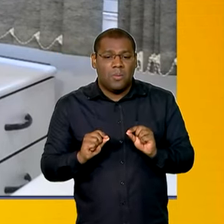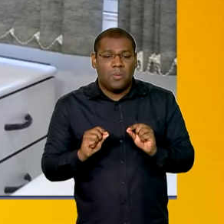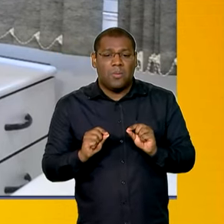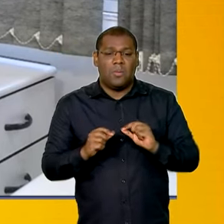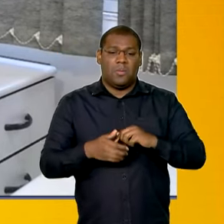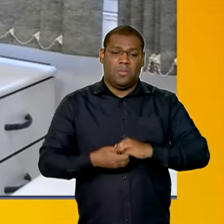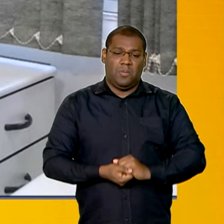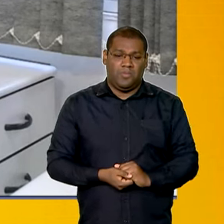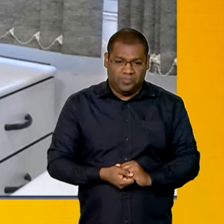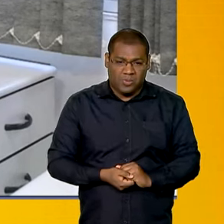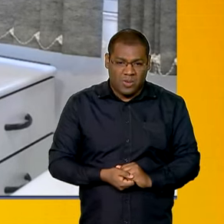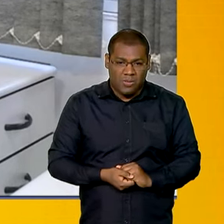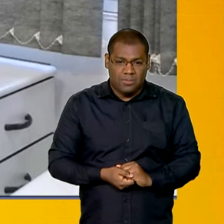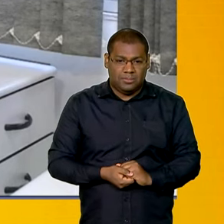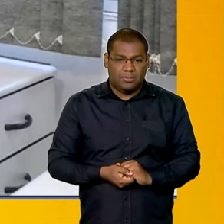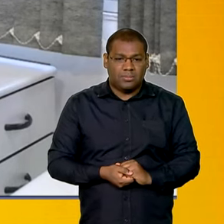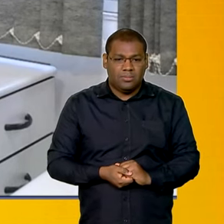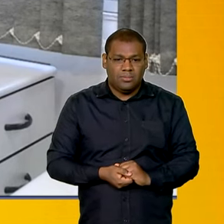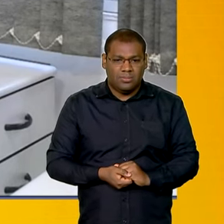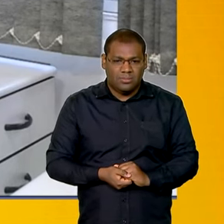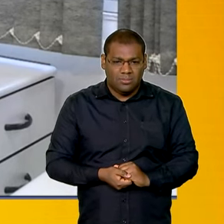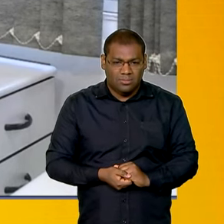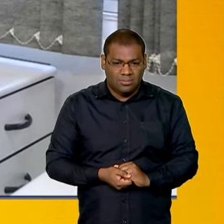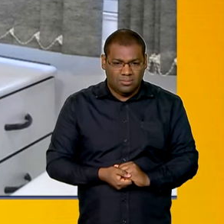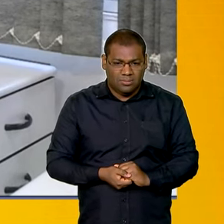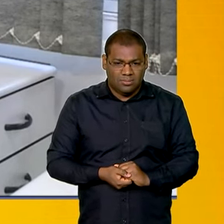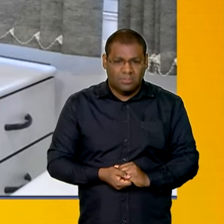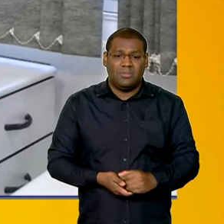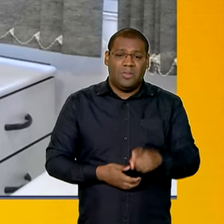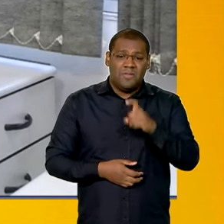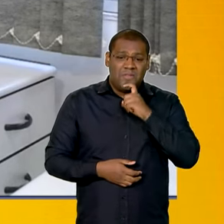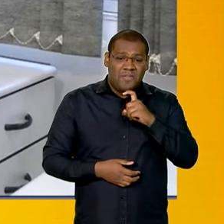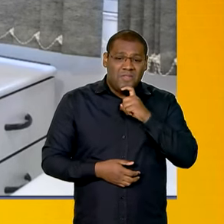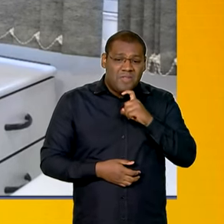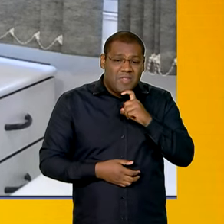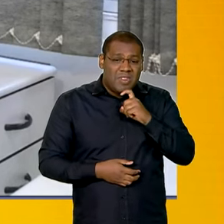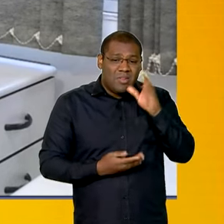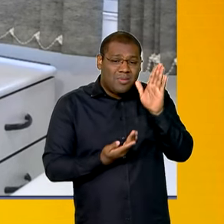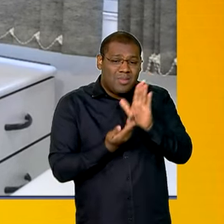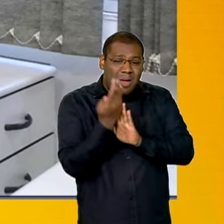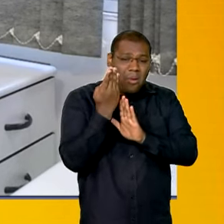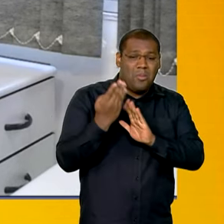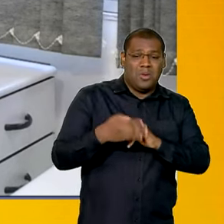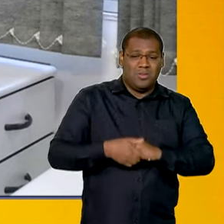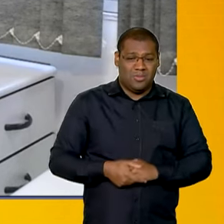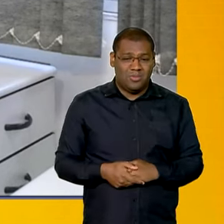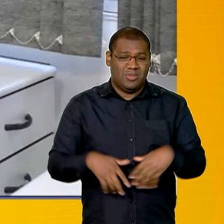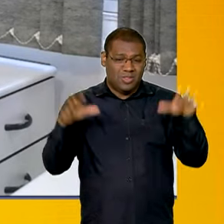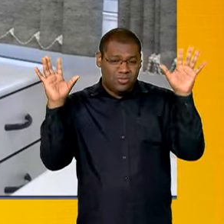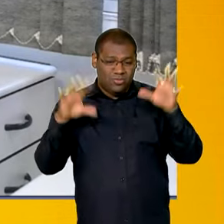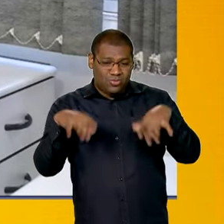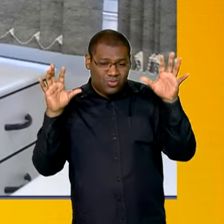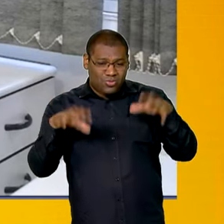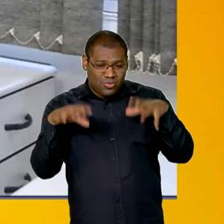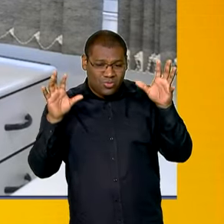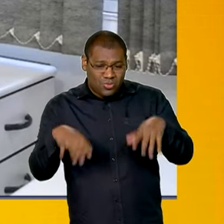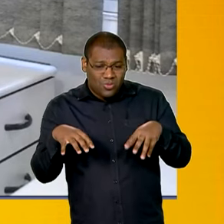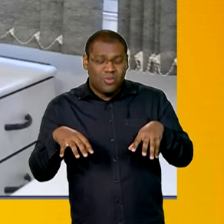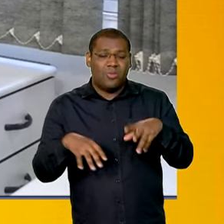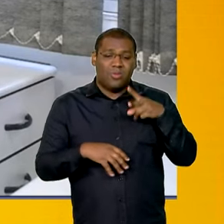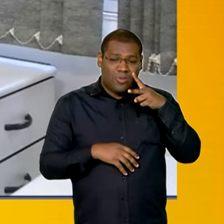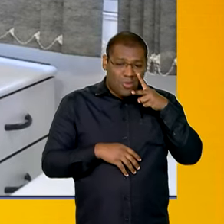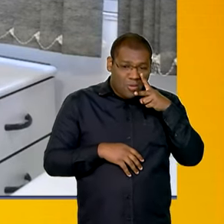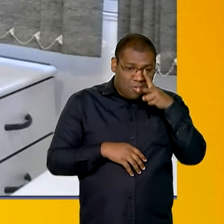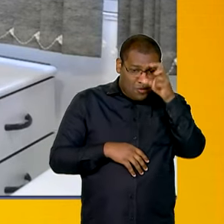os mecanismos que atuaram. O avanço dessa frente fria, o bloqueio atmosférico e a alimentação dela com